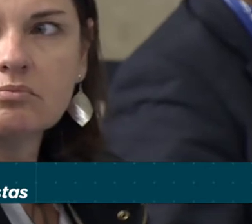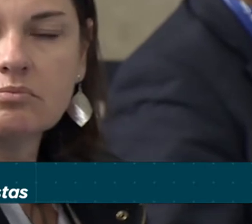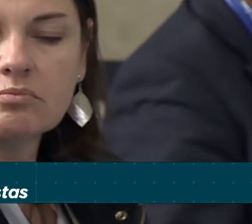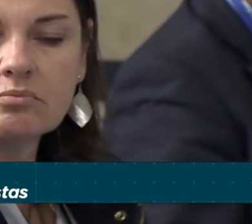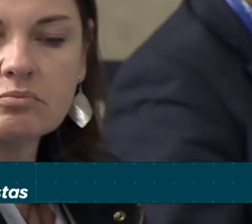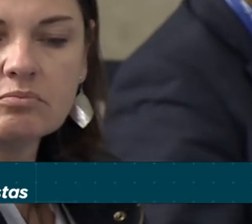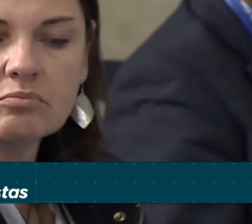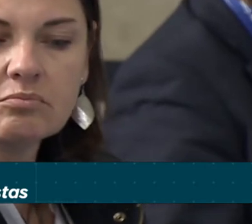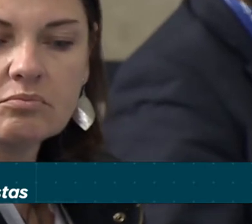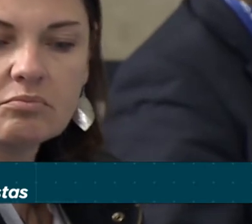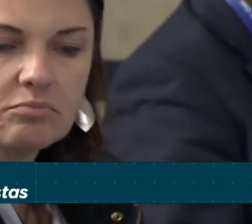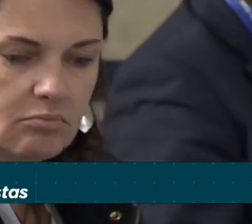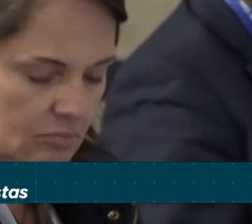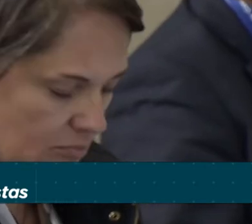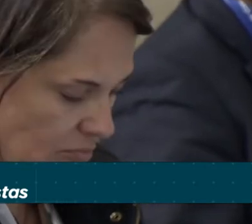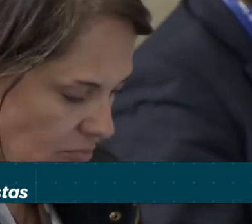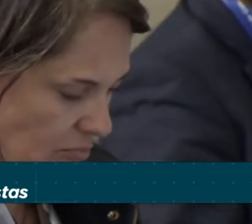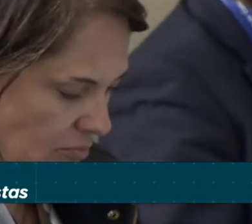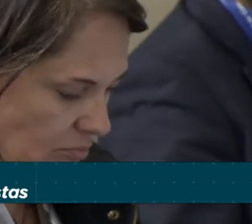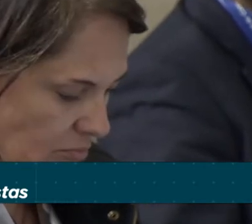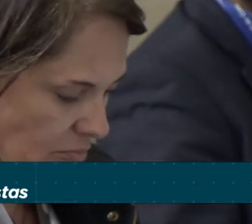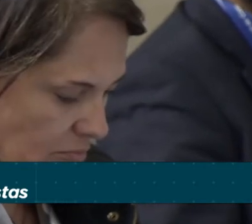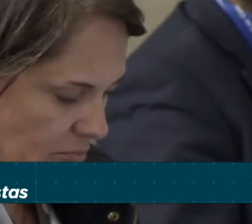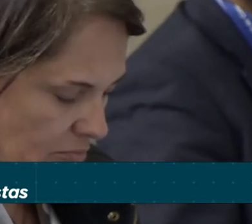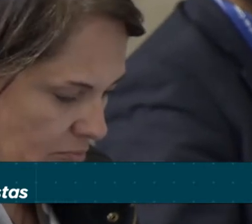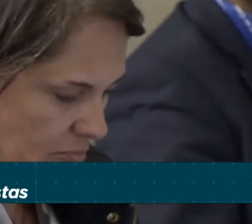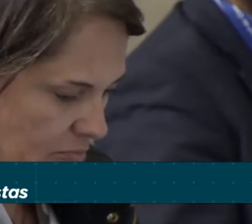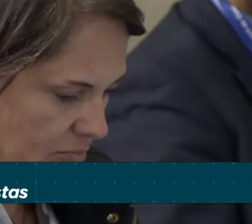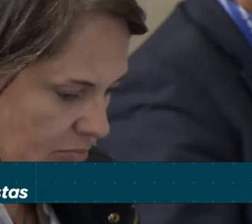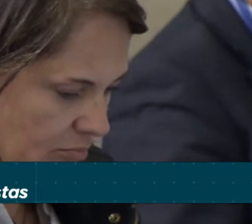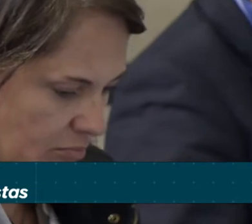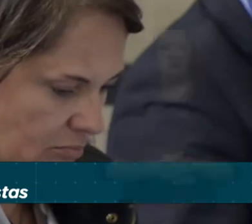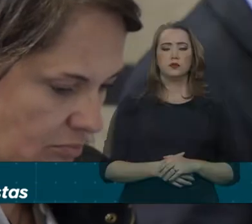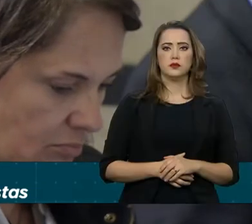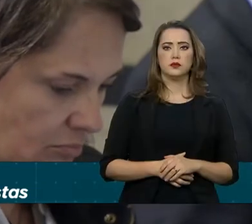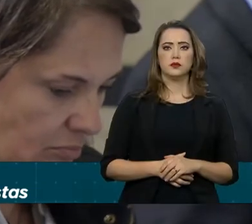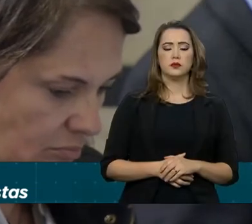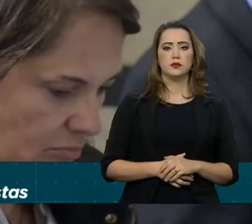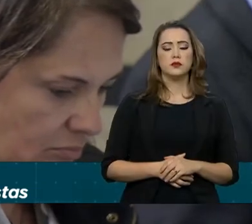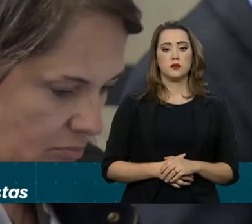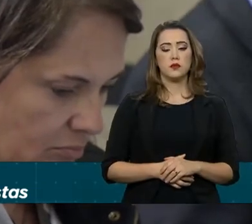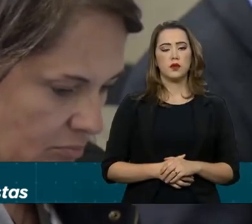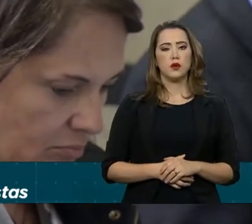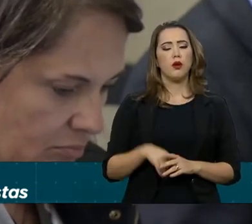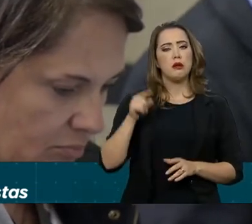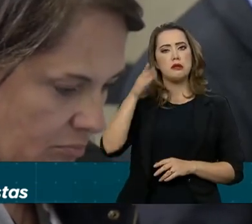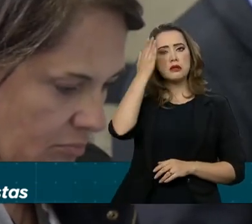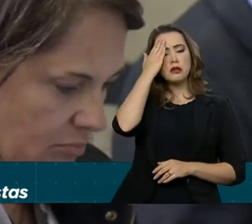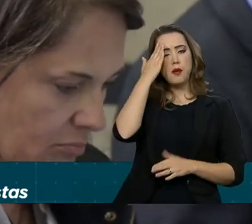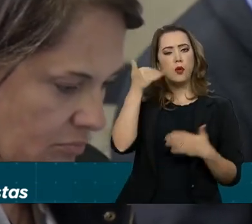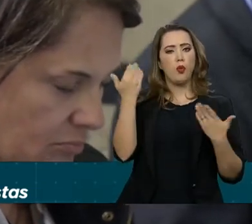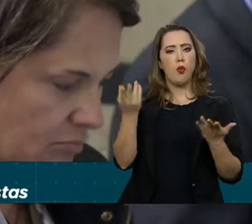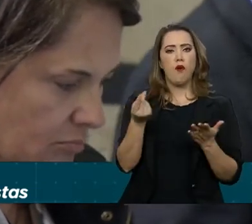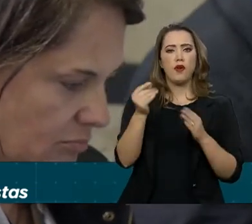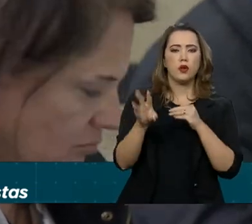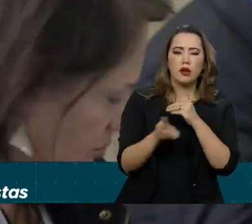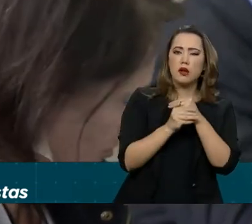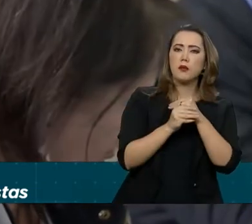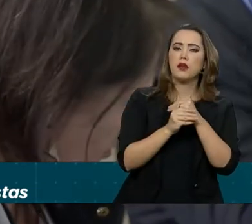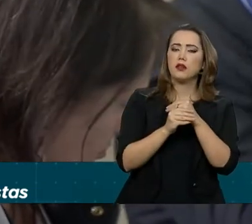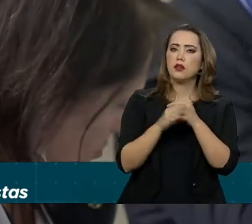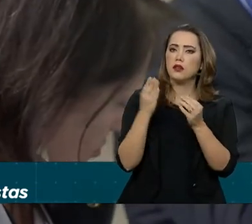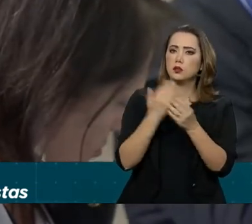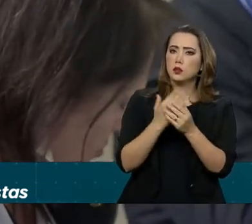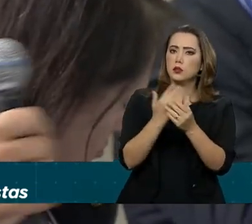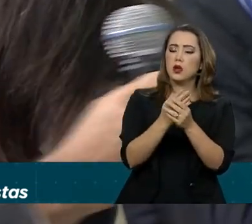com líderes do Congresso que seriam liberadas essa semana emendas parlamentares. Sabe qual é o montante dessas emendas e quando